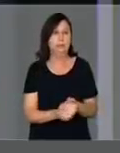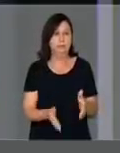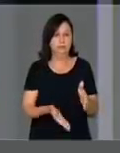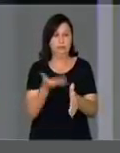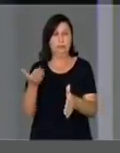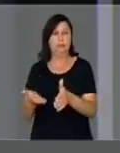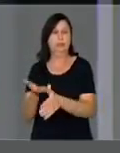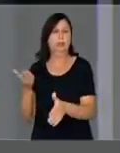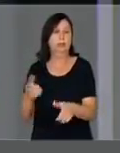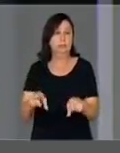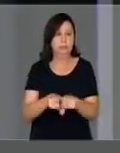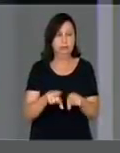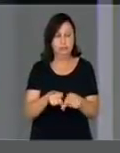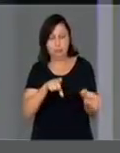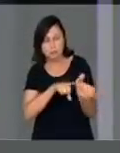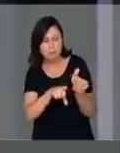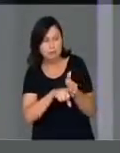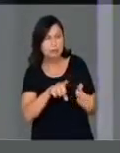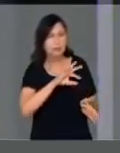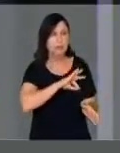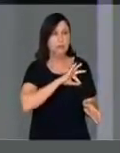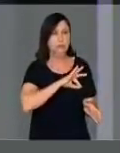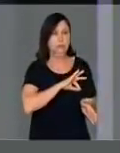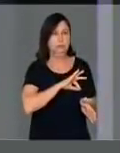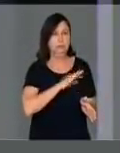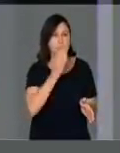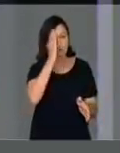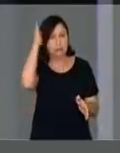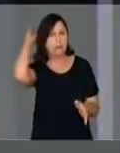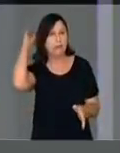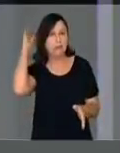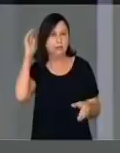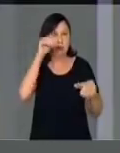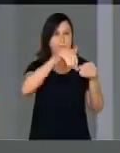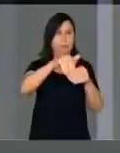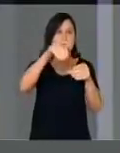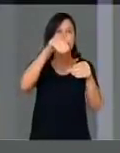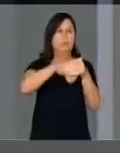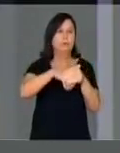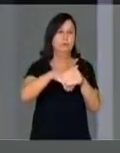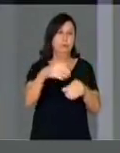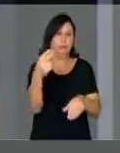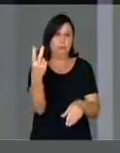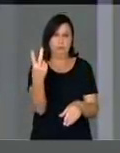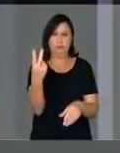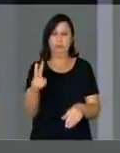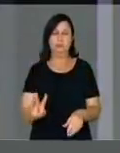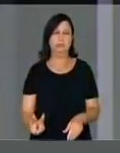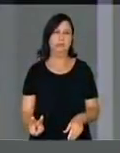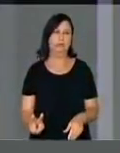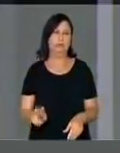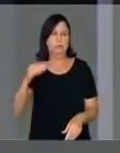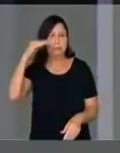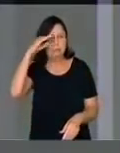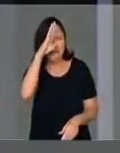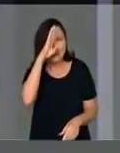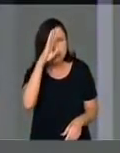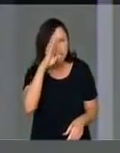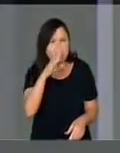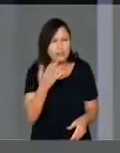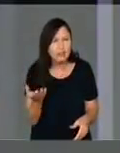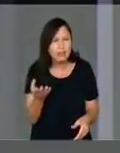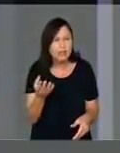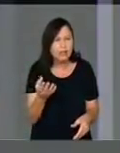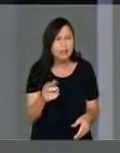investigar Michel Temer. Aí vem falar o que aqui de Bolsonaro? Eu quero saber se Bolsonaro está indiciado na Lava